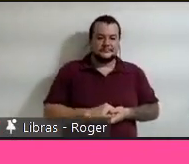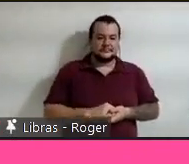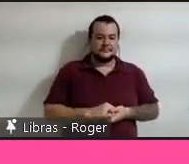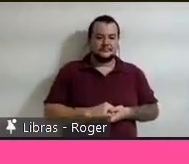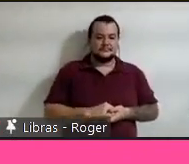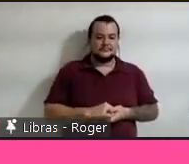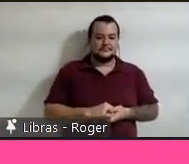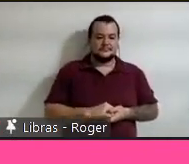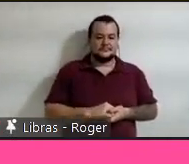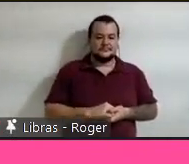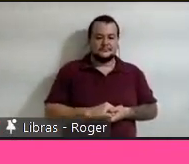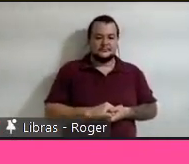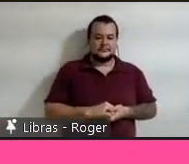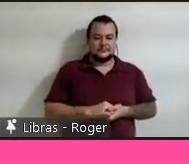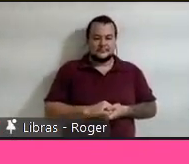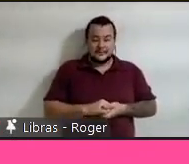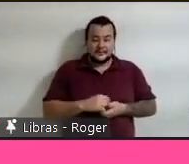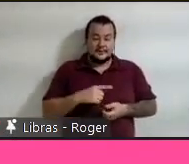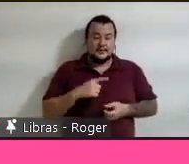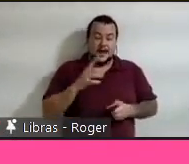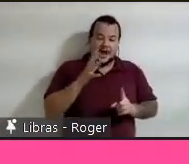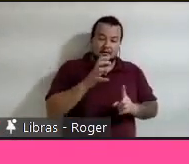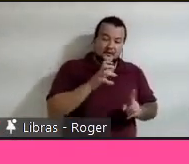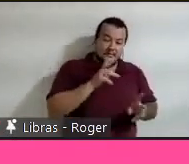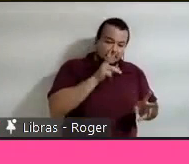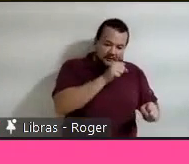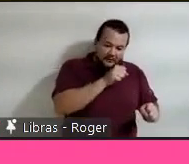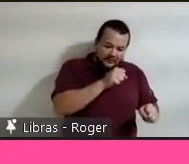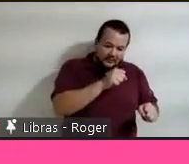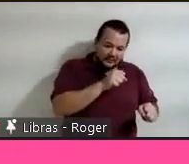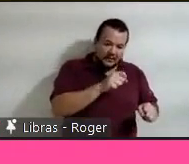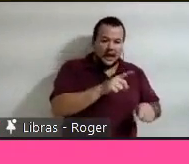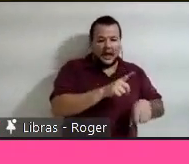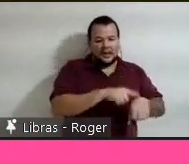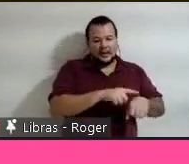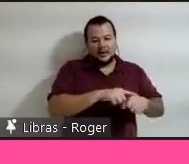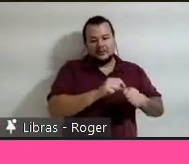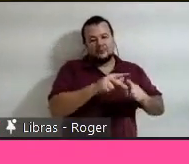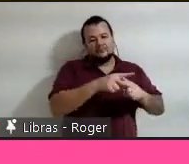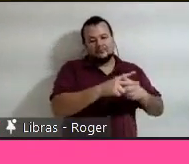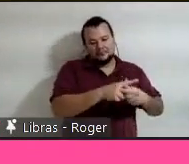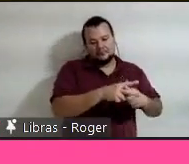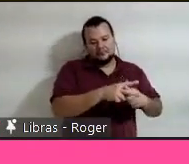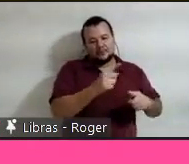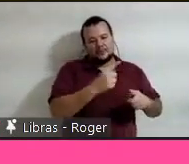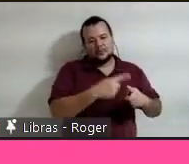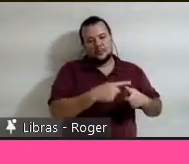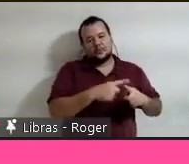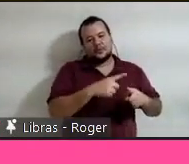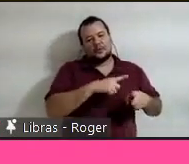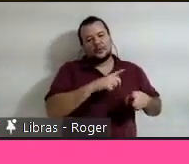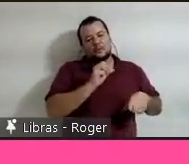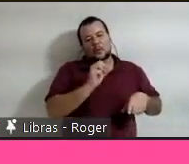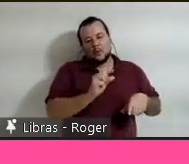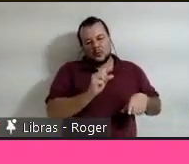E que o impacto maior ainda está na fase de manutenção justamente porque o material tem baixo impacto inicial.